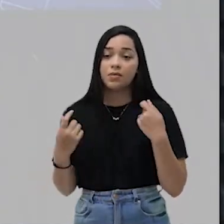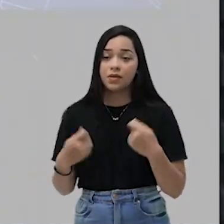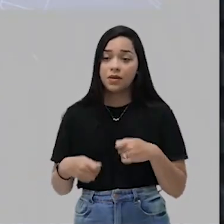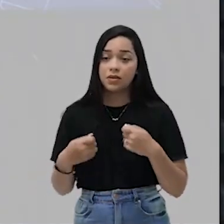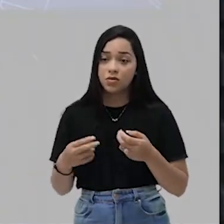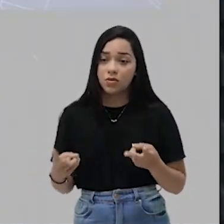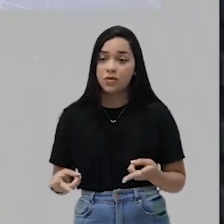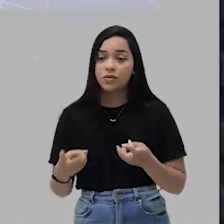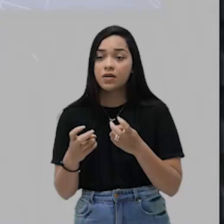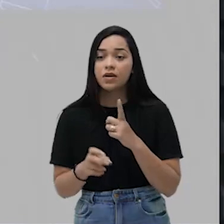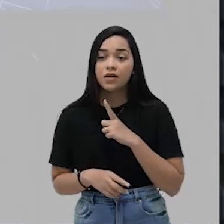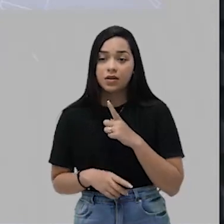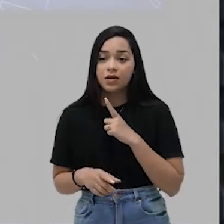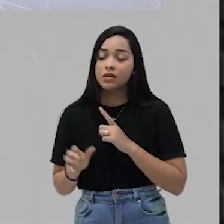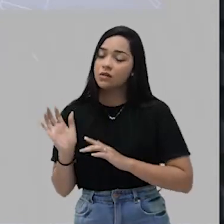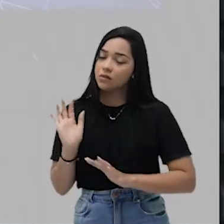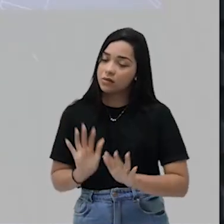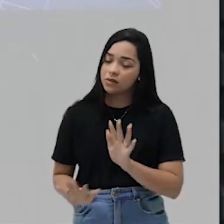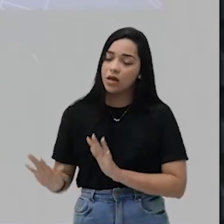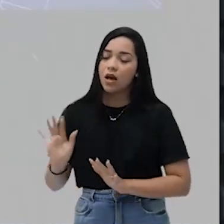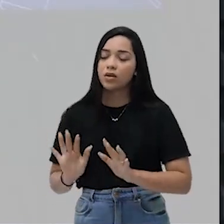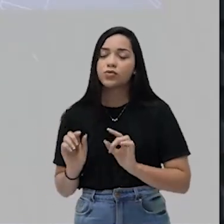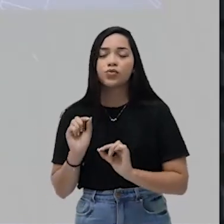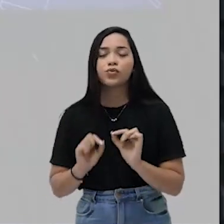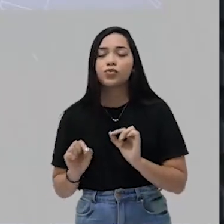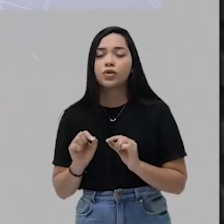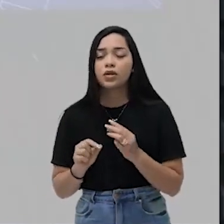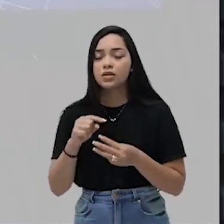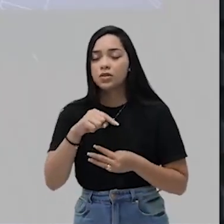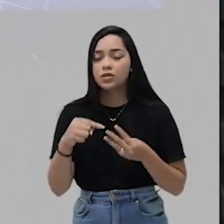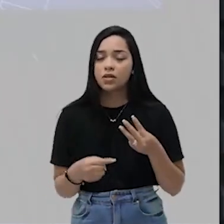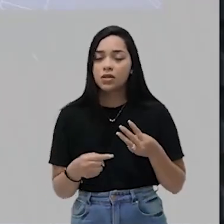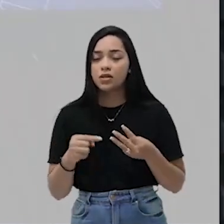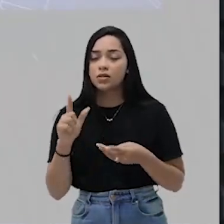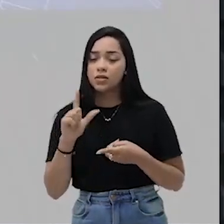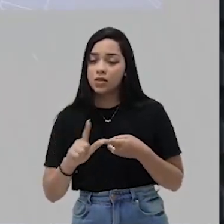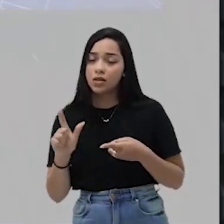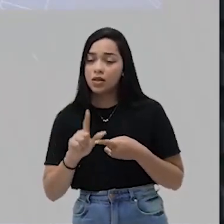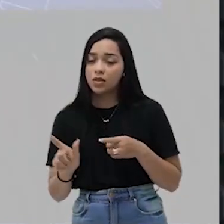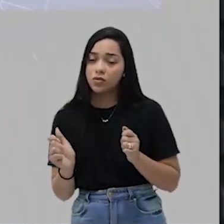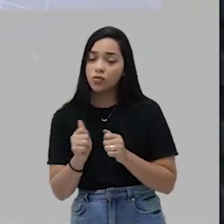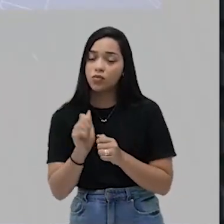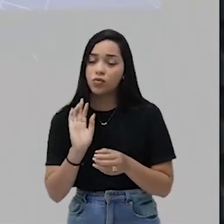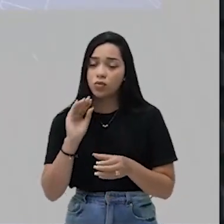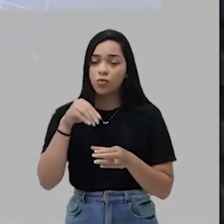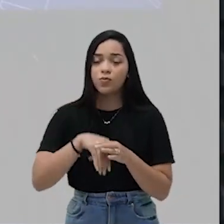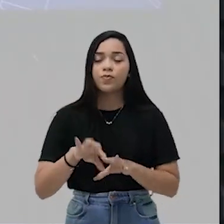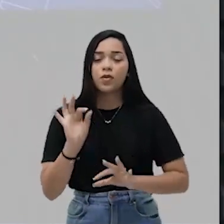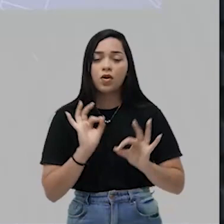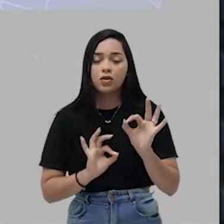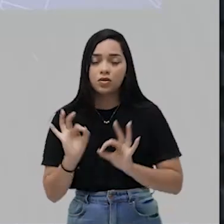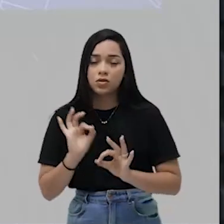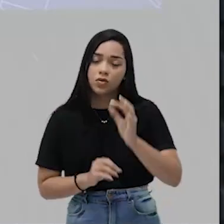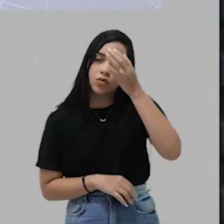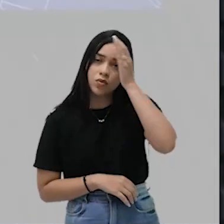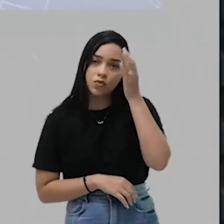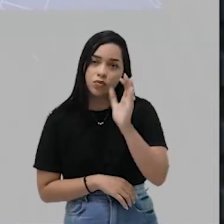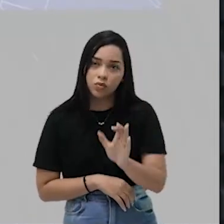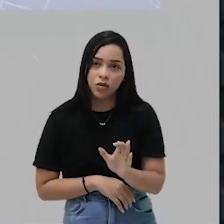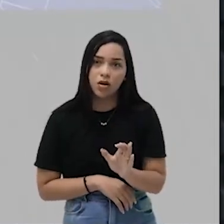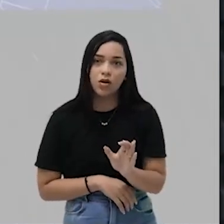observar com bastante cuidado que essas três letras fazem parte da organização cultural,